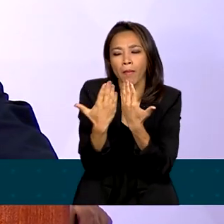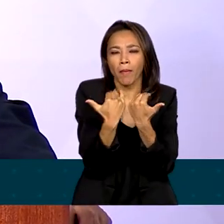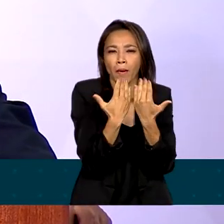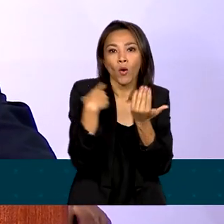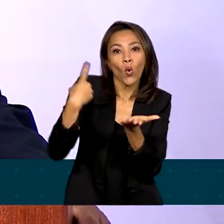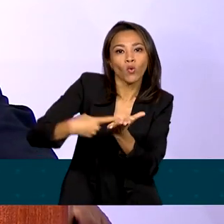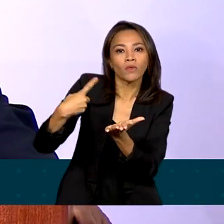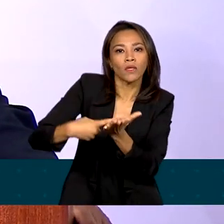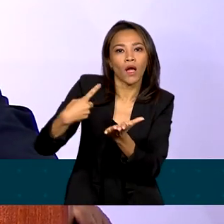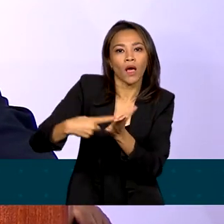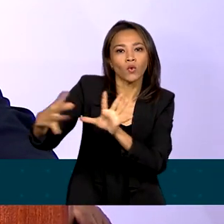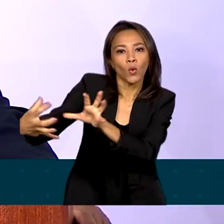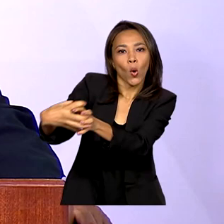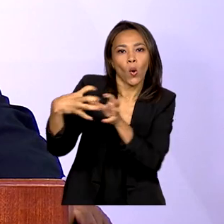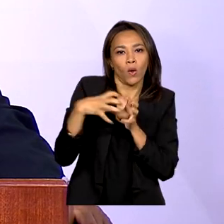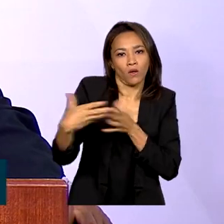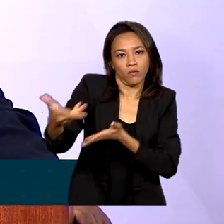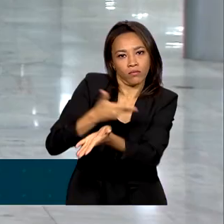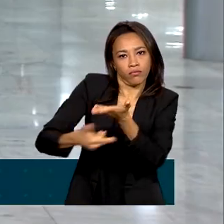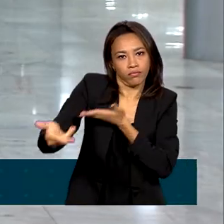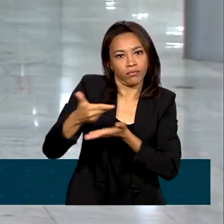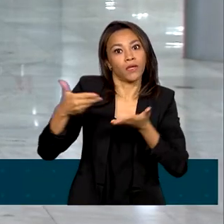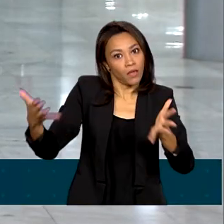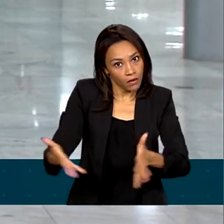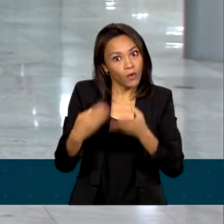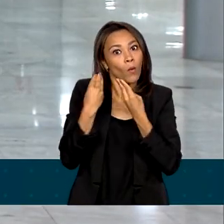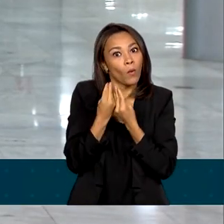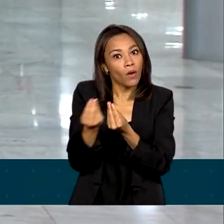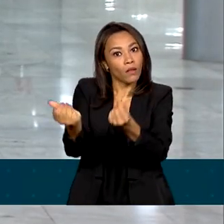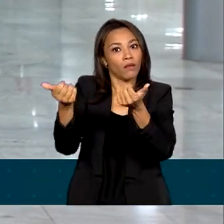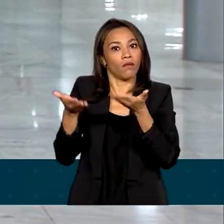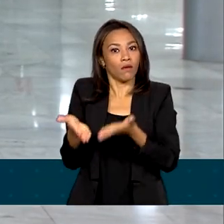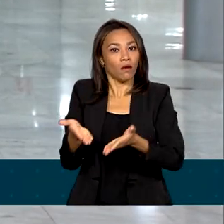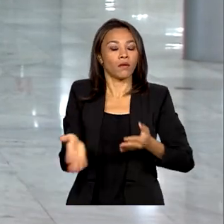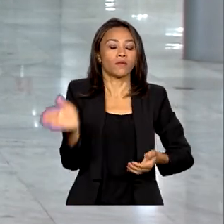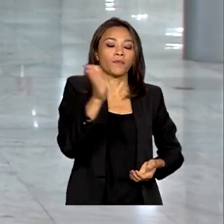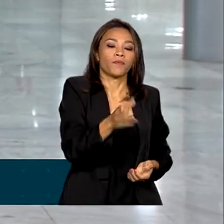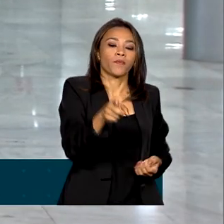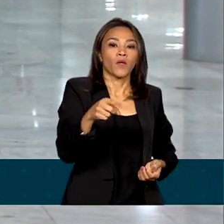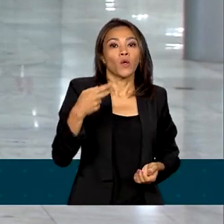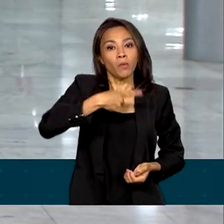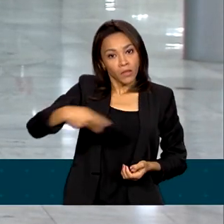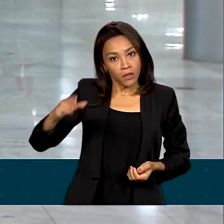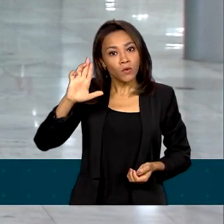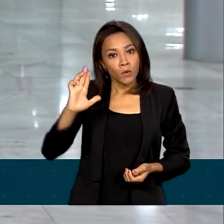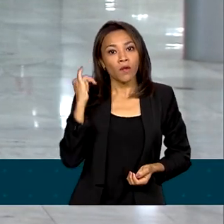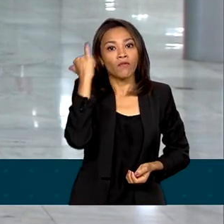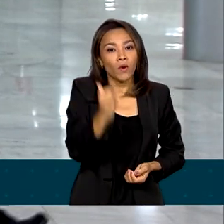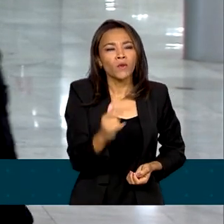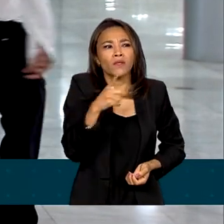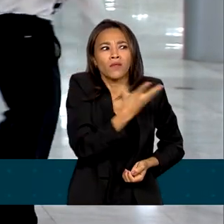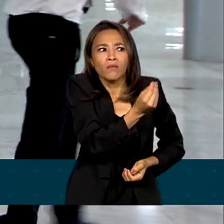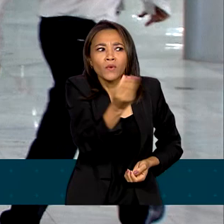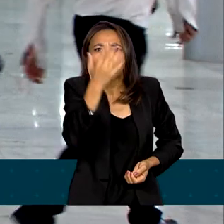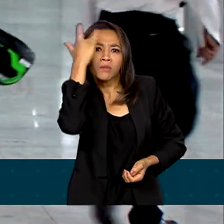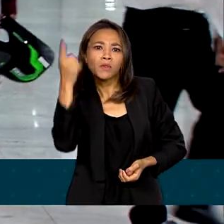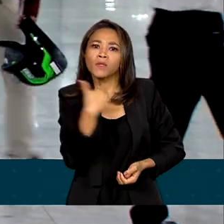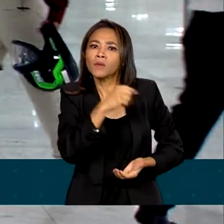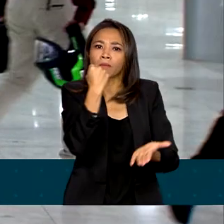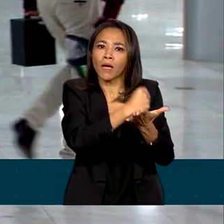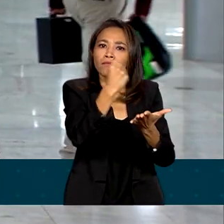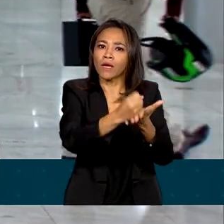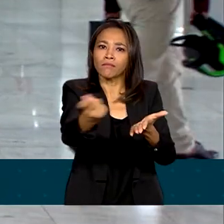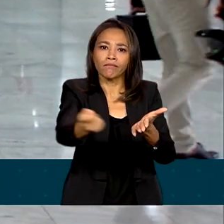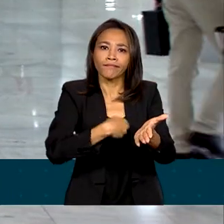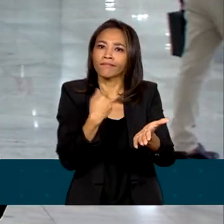faremos mais empregos, empregos de qualidade. O presidente Lula afirmou que o Brasil tem muitos trabalhadores temporários, intermitentes